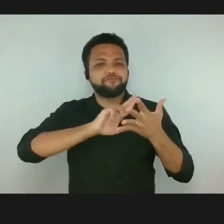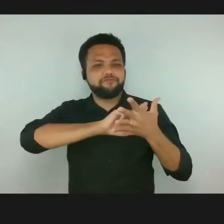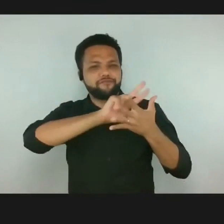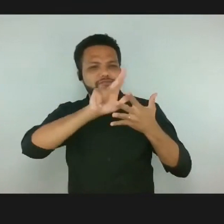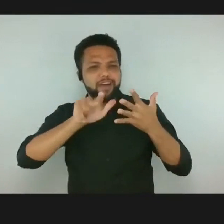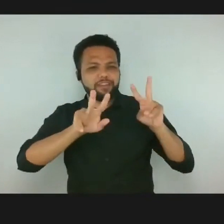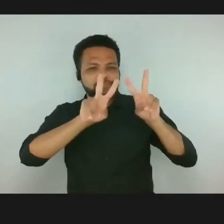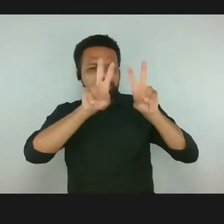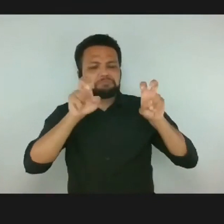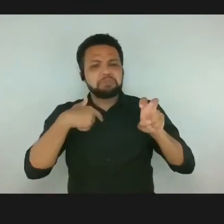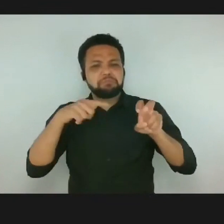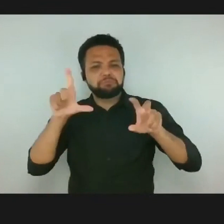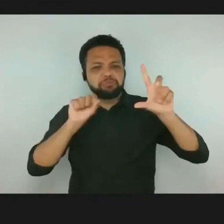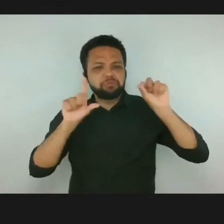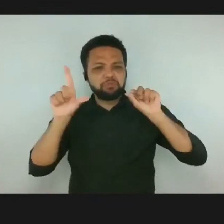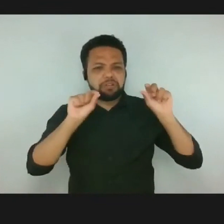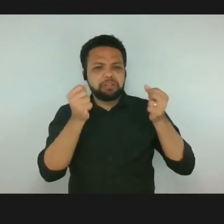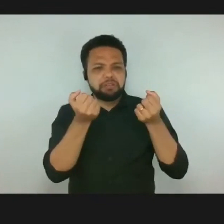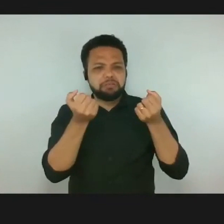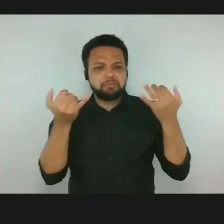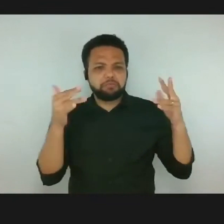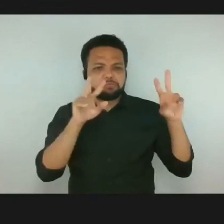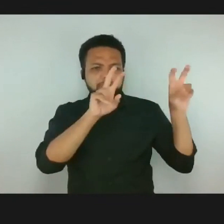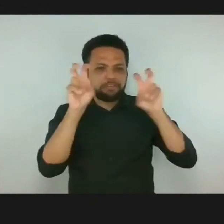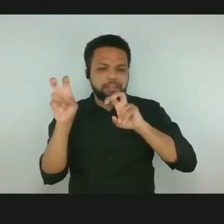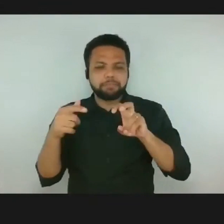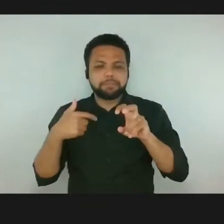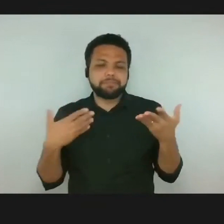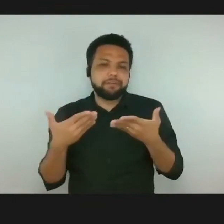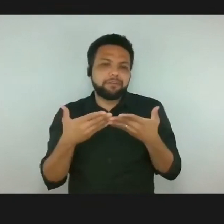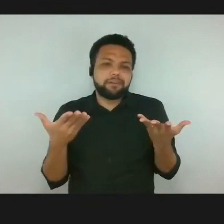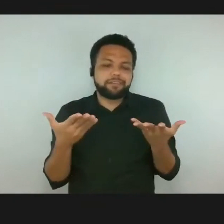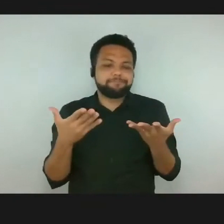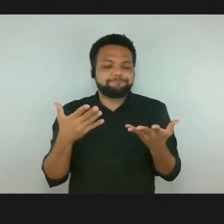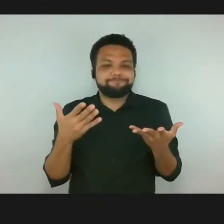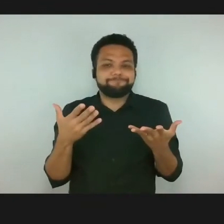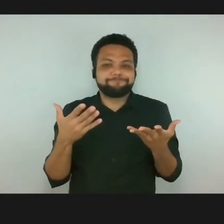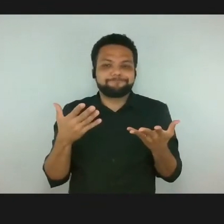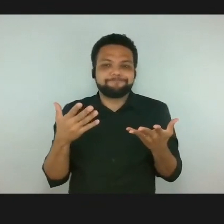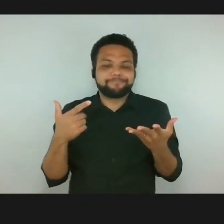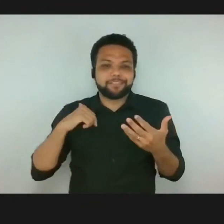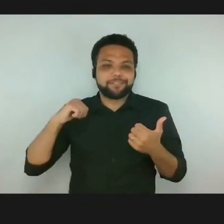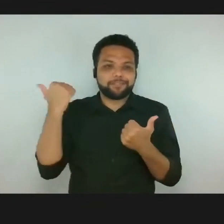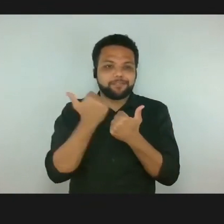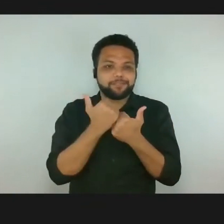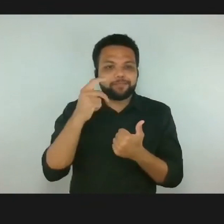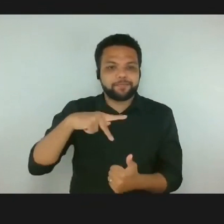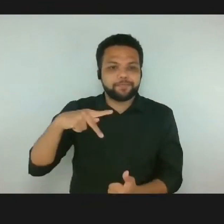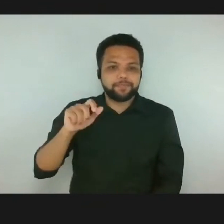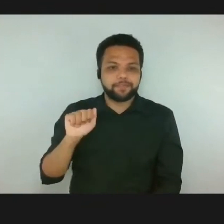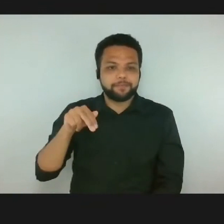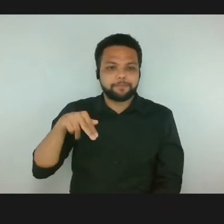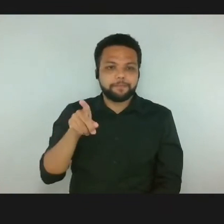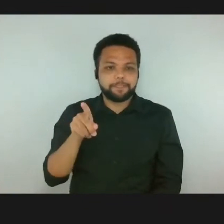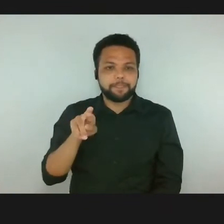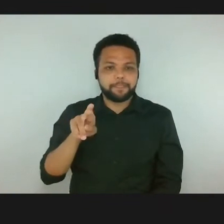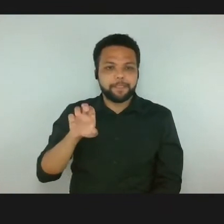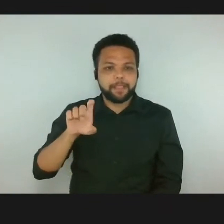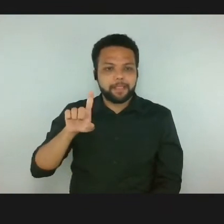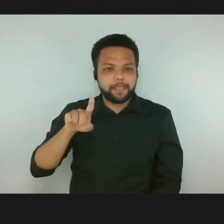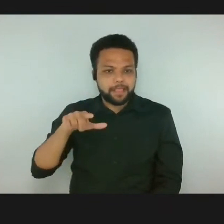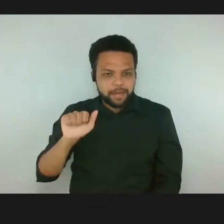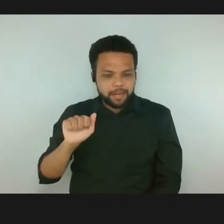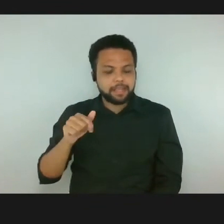Eu elenquei algumas, eu estou falando de improviso com vocês, porque eu vim em substituição da Andréia, que só hoje a gente soube que não estaria com a gente.